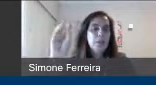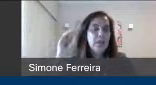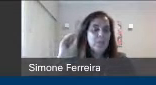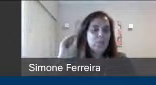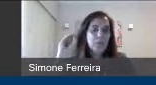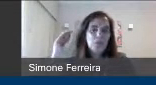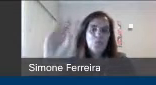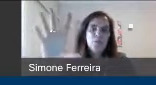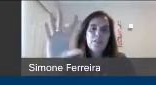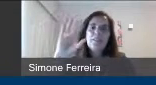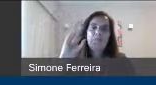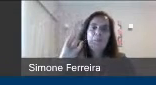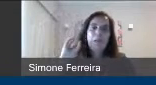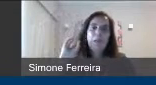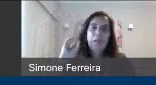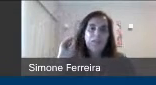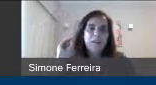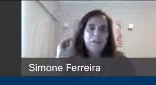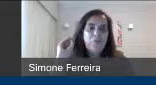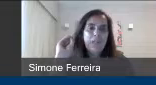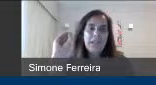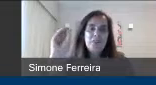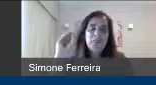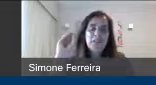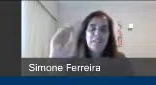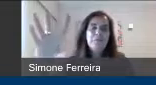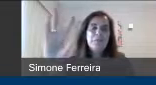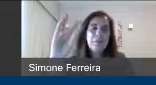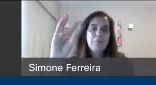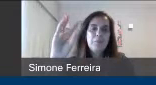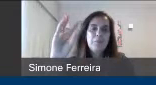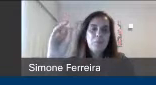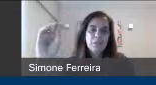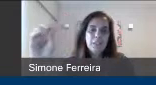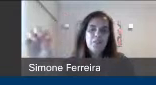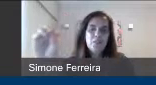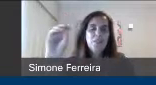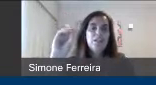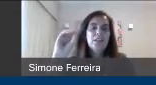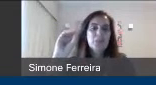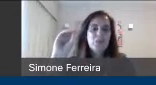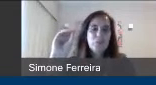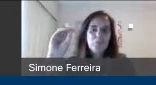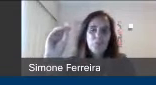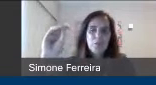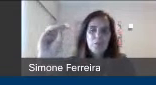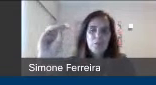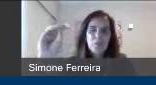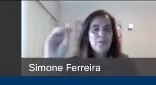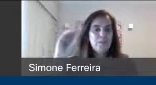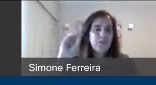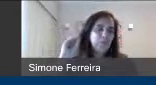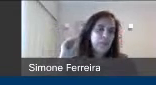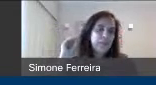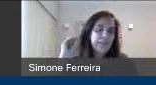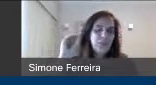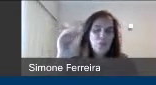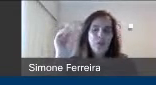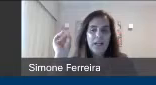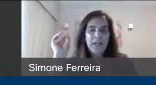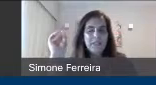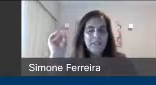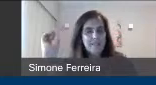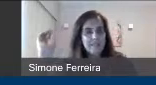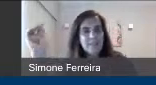Trate bem os seus professores, respeite a comunidade acadêmica, é muito importante que os seus professores, você vai precisar de entre